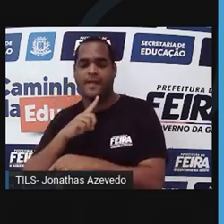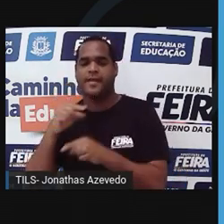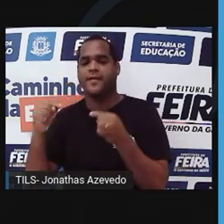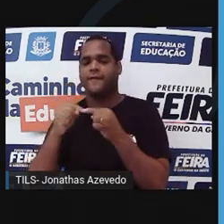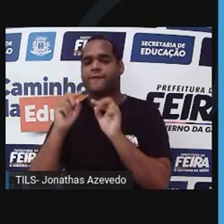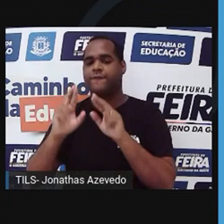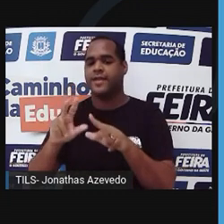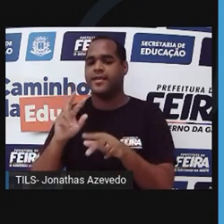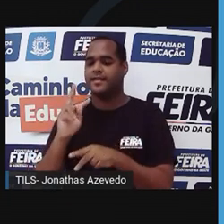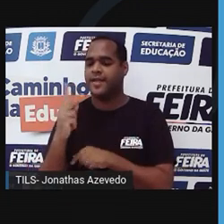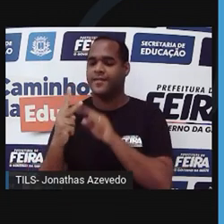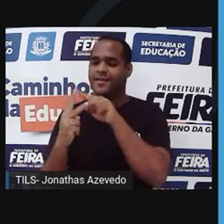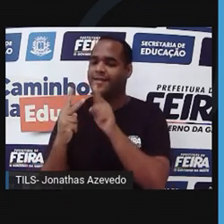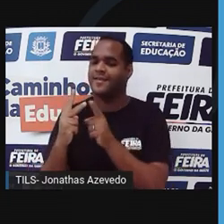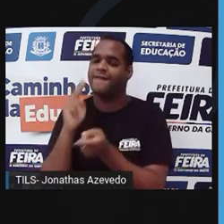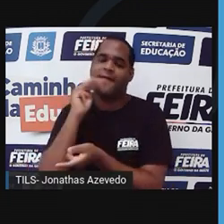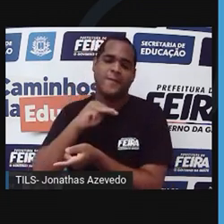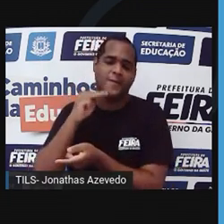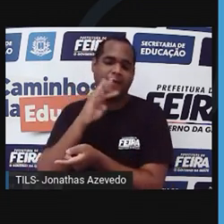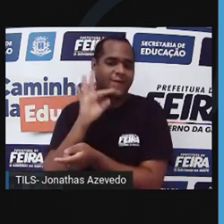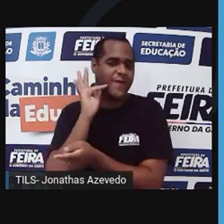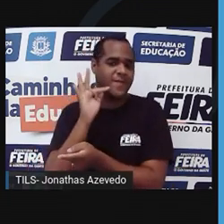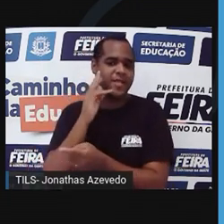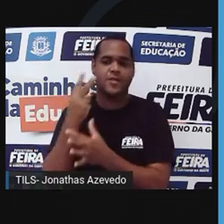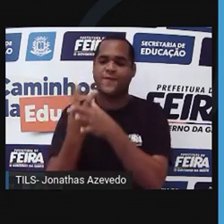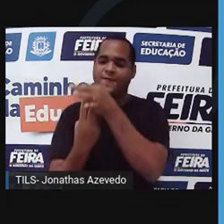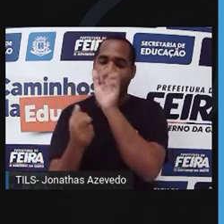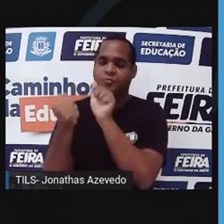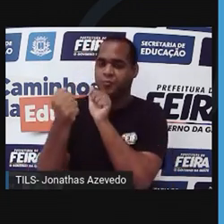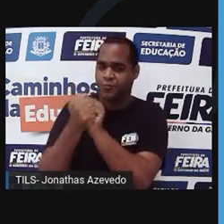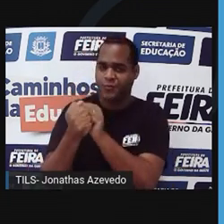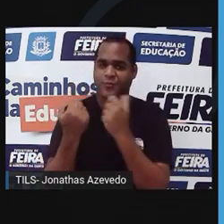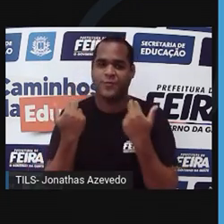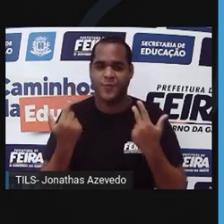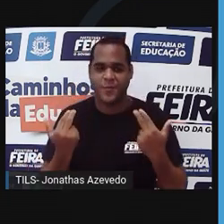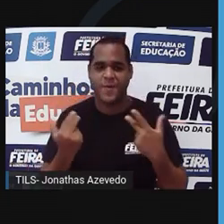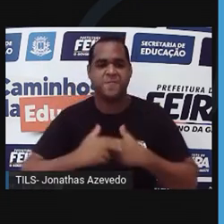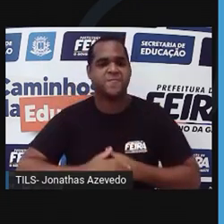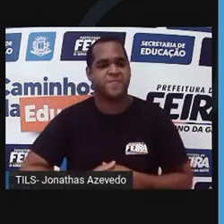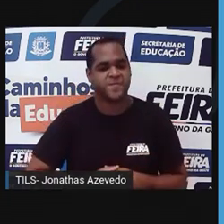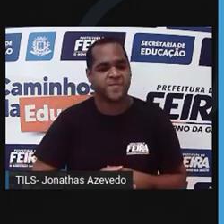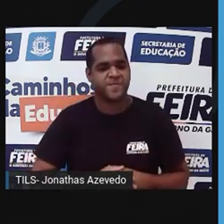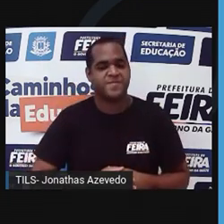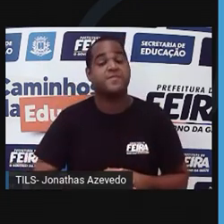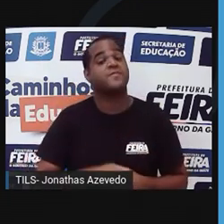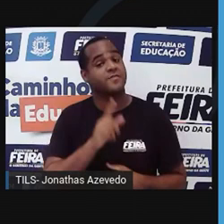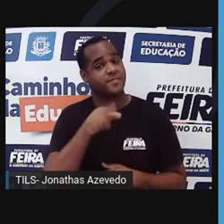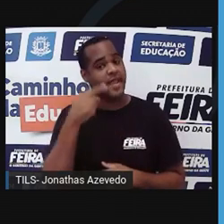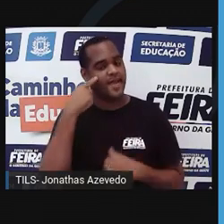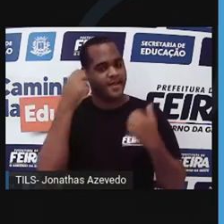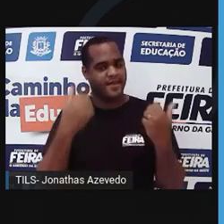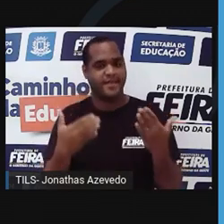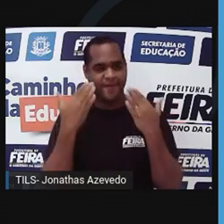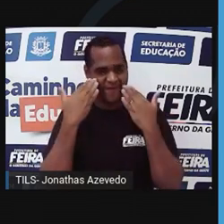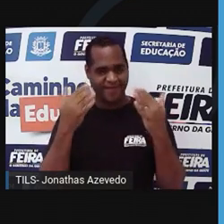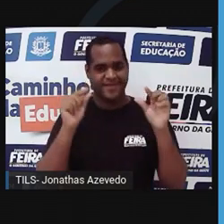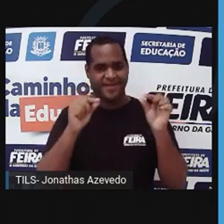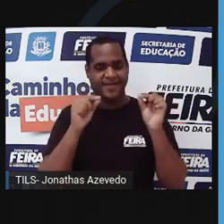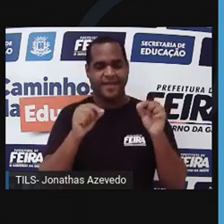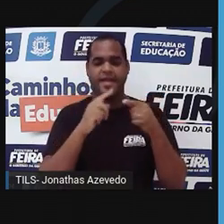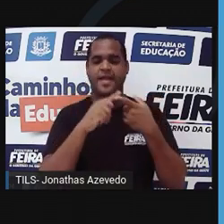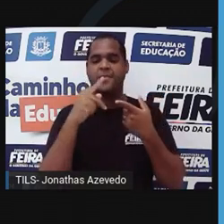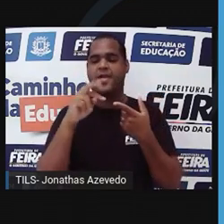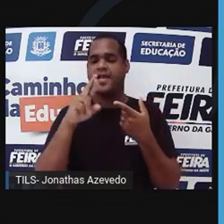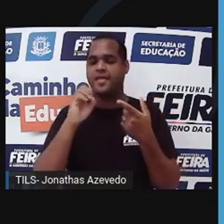hermafrodita, ou seja, ele é, ao mesmo tempo, masculino e feminino. E apesar de as pteridófitas serem